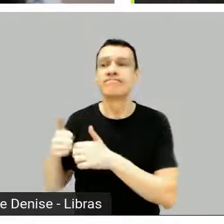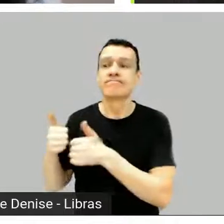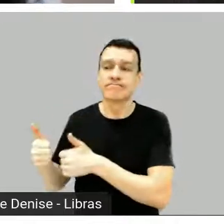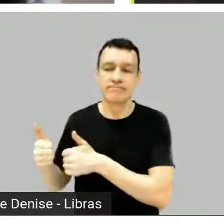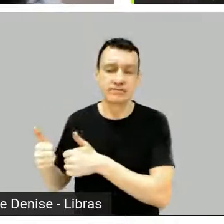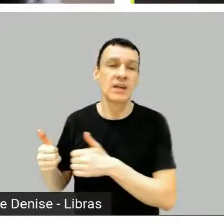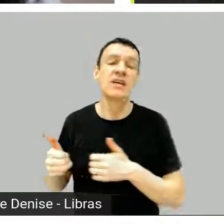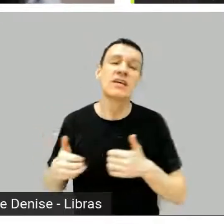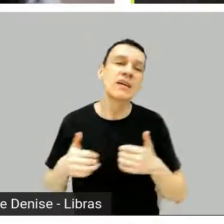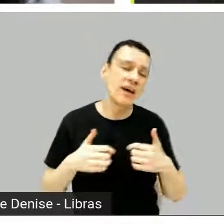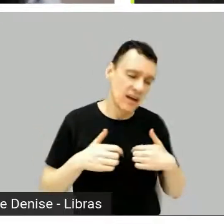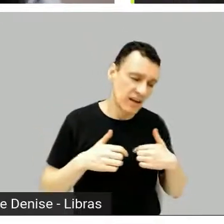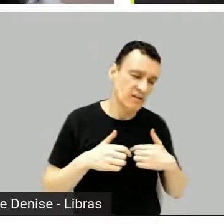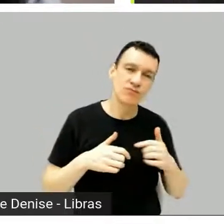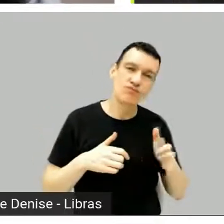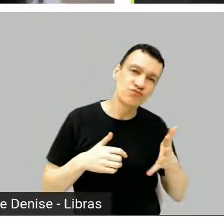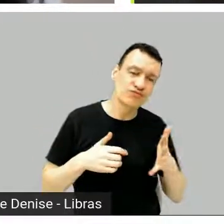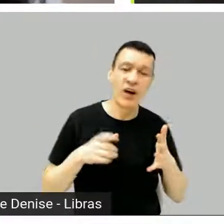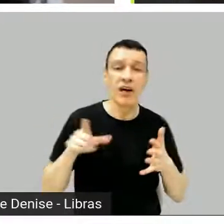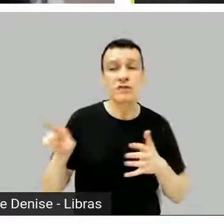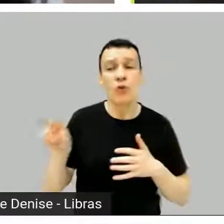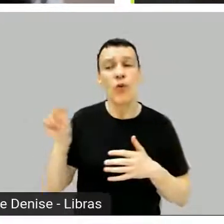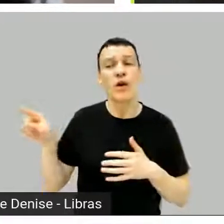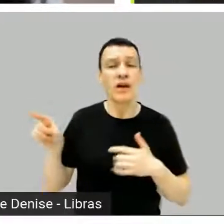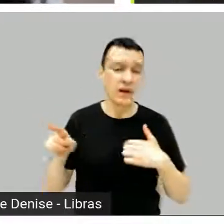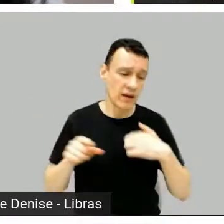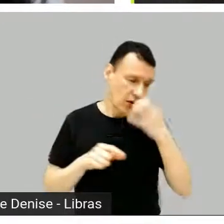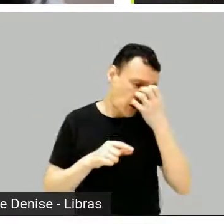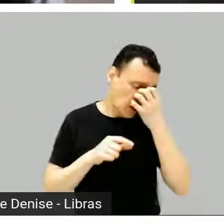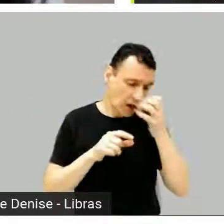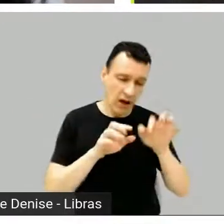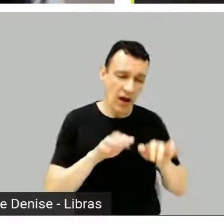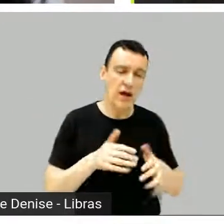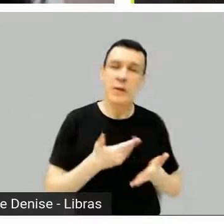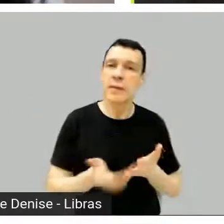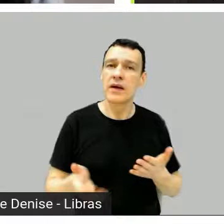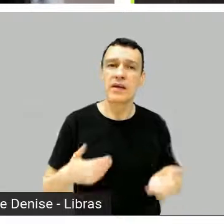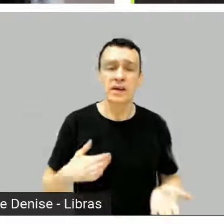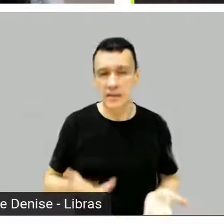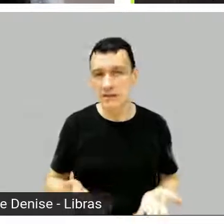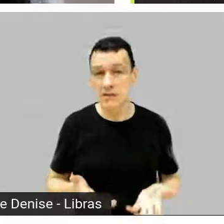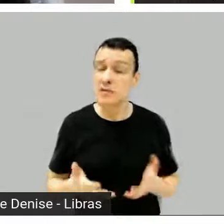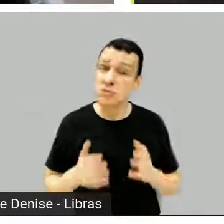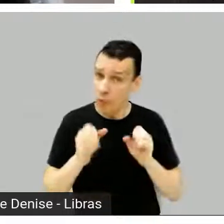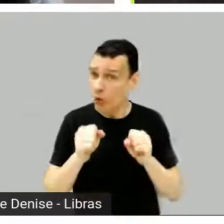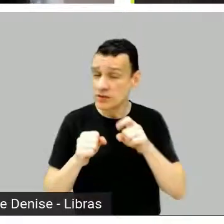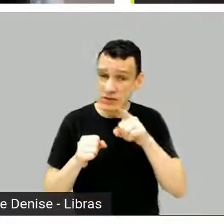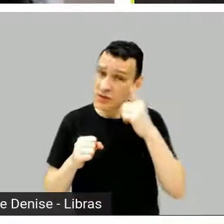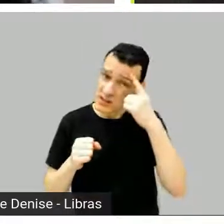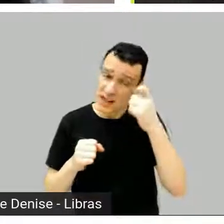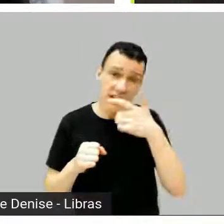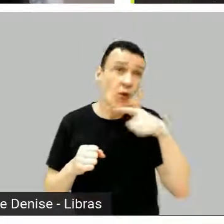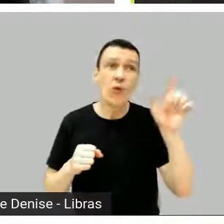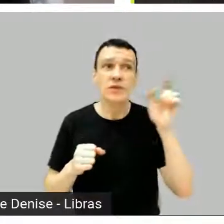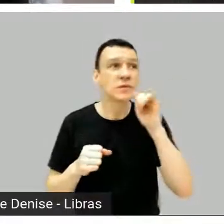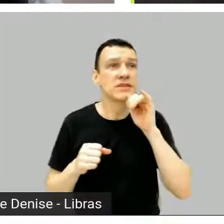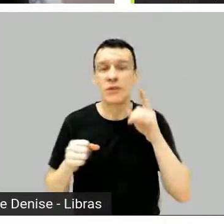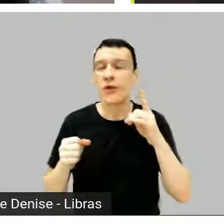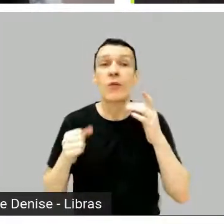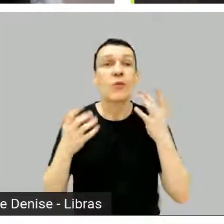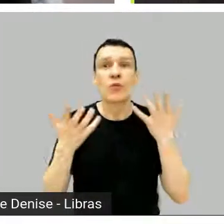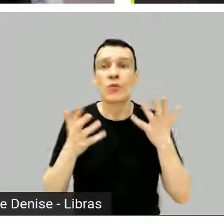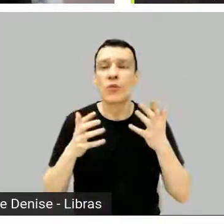lobisomens, mas você fez um drama de vampiros e aí chega a vez que as pessoas querem um drama de vampiros e o teu está pronto.